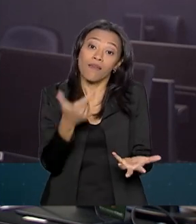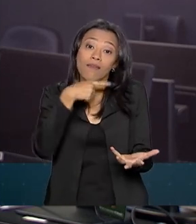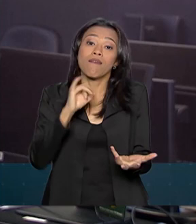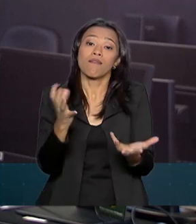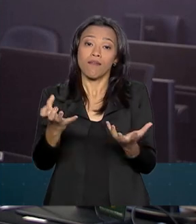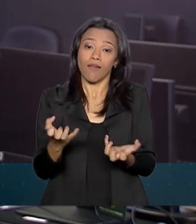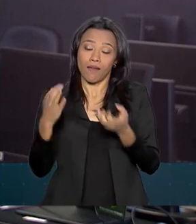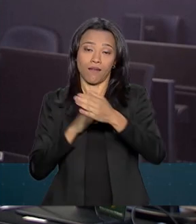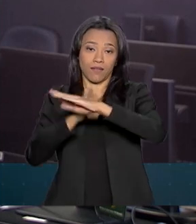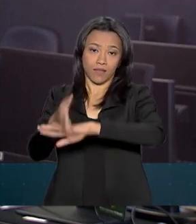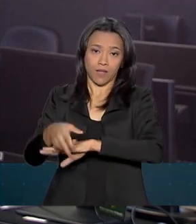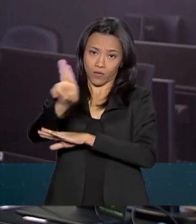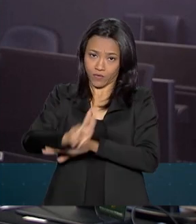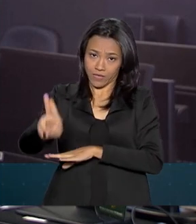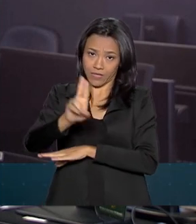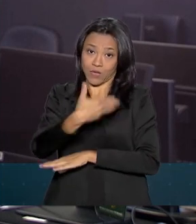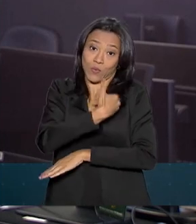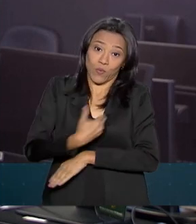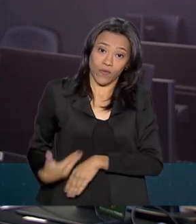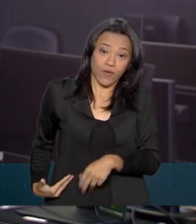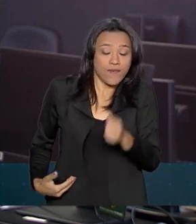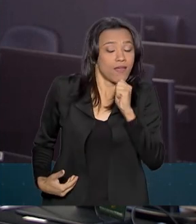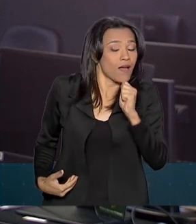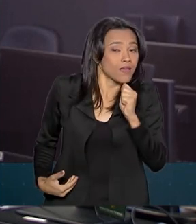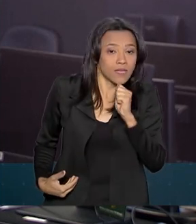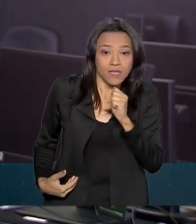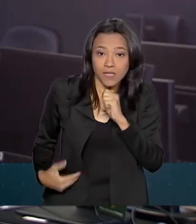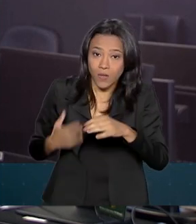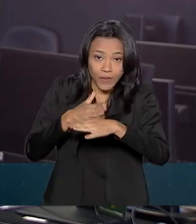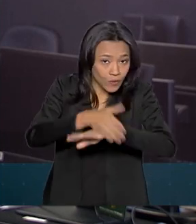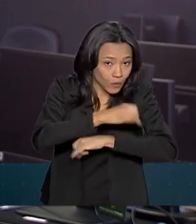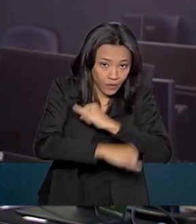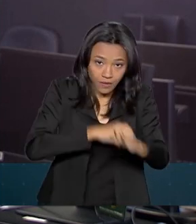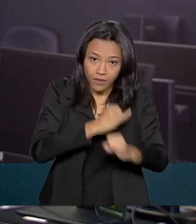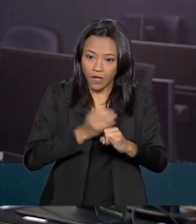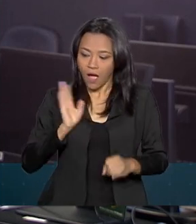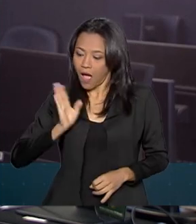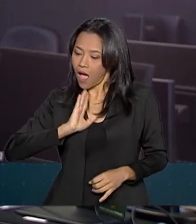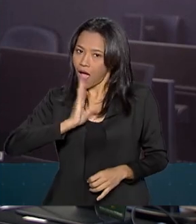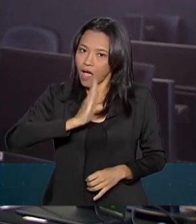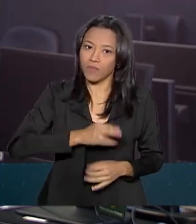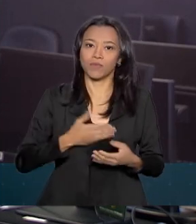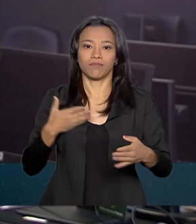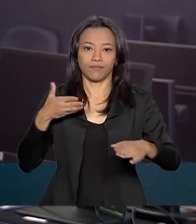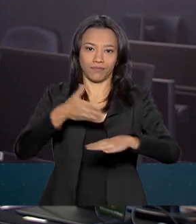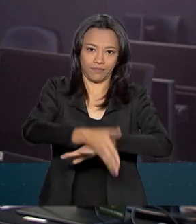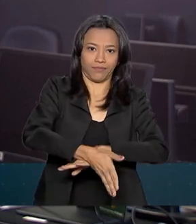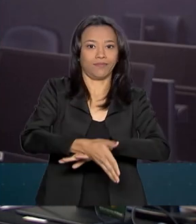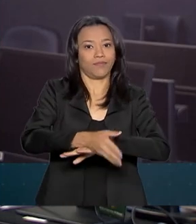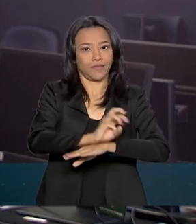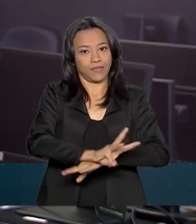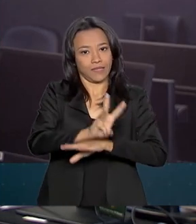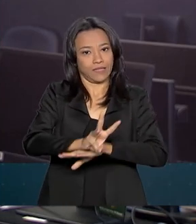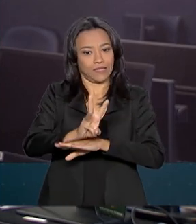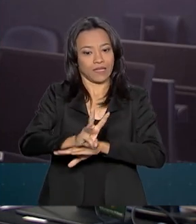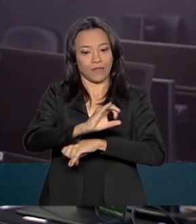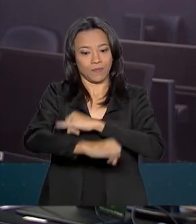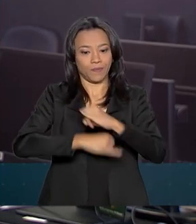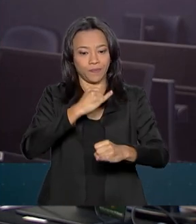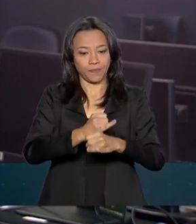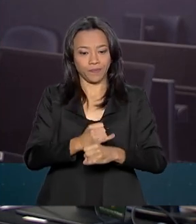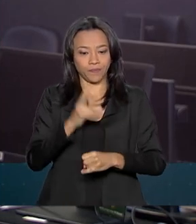cursar uma universidade pública e ainda não acessou o sistema, tem de correr para o computador e entrar no site sisu